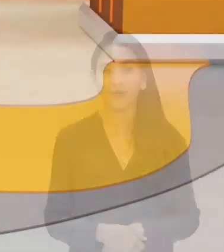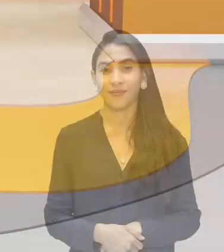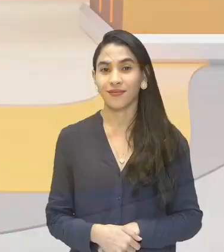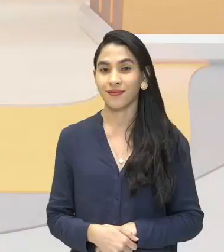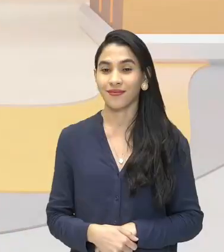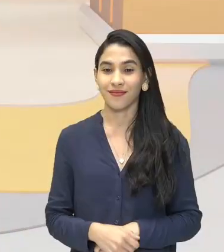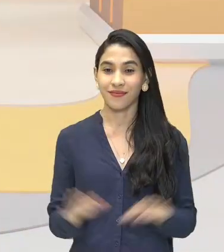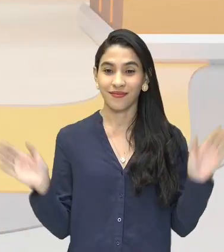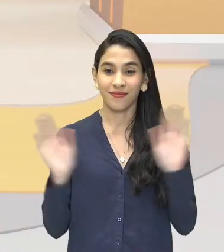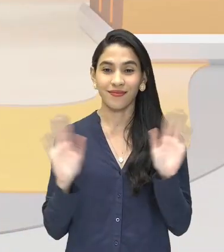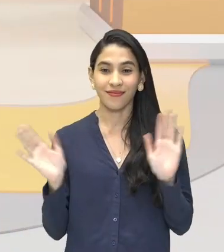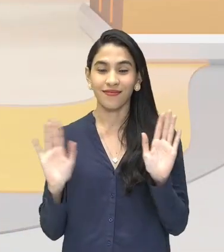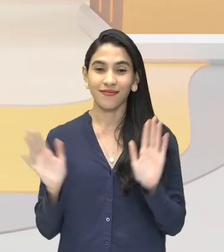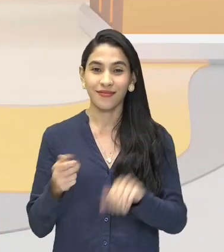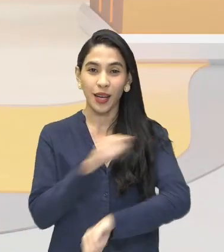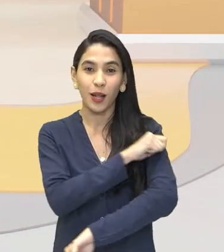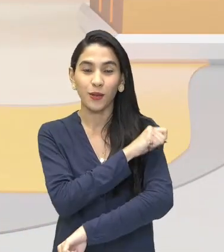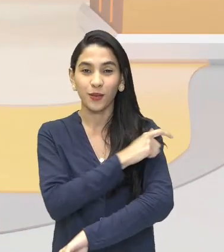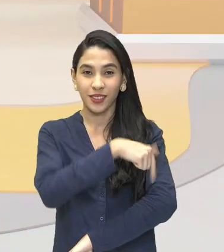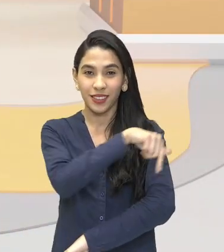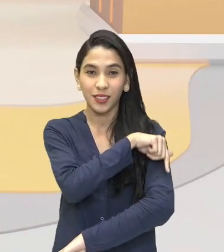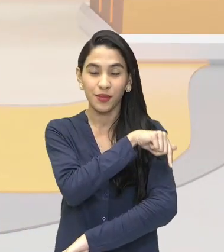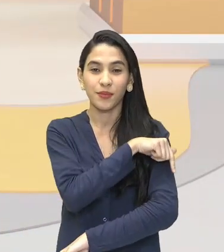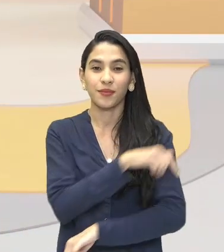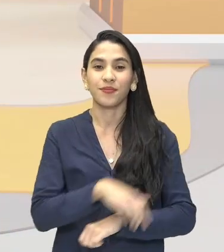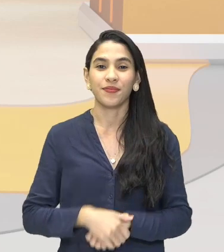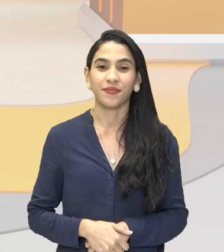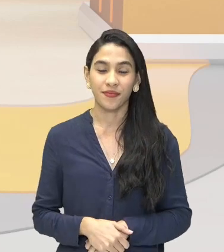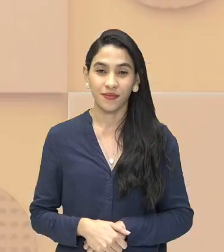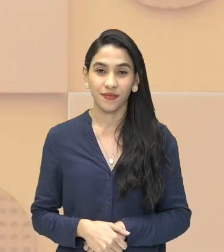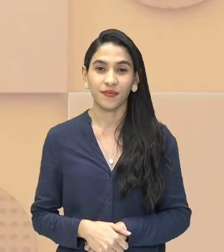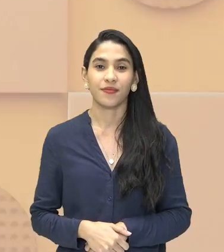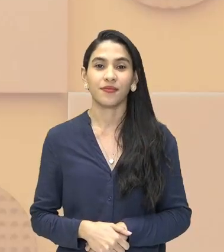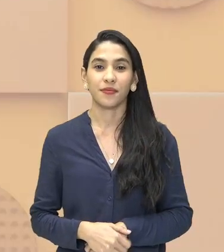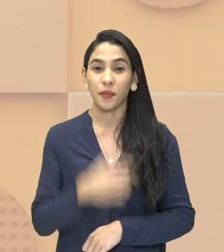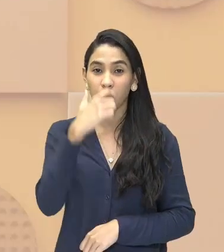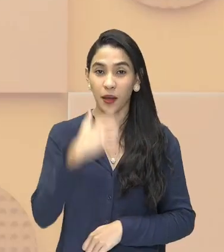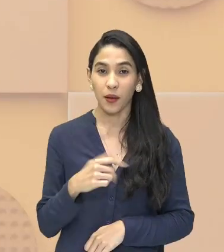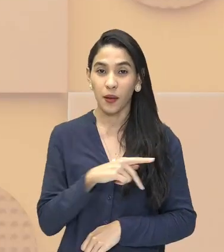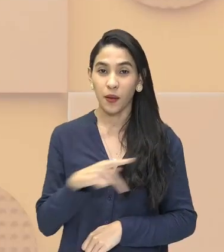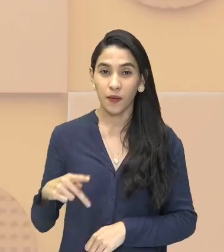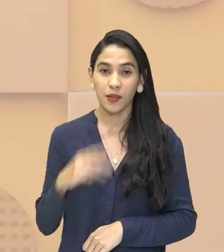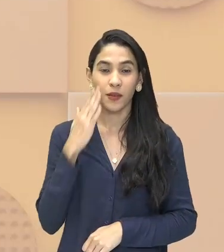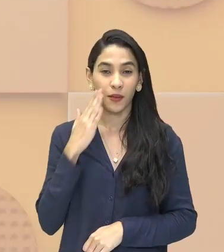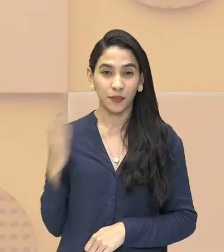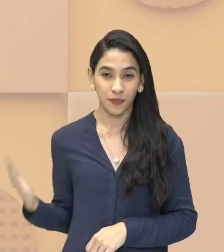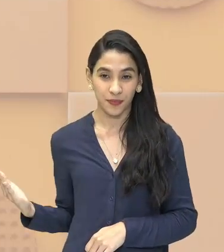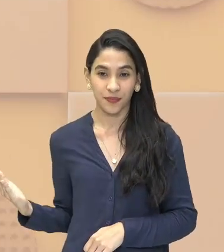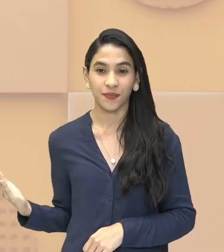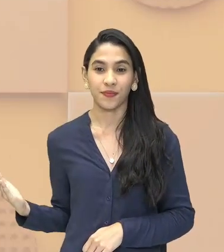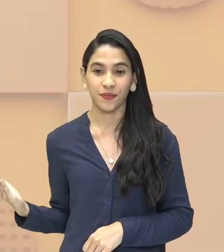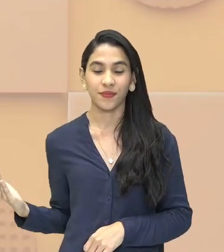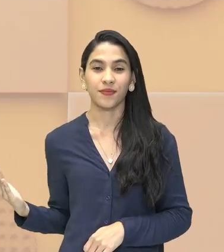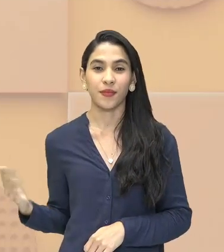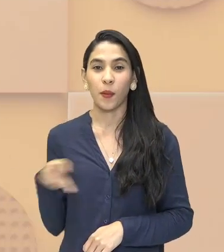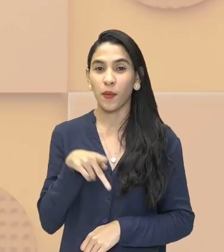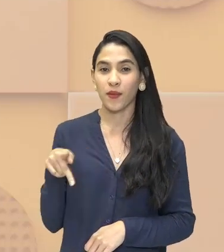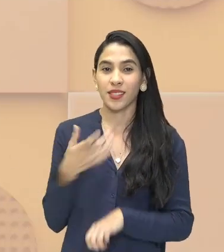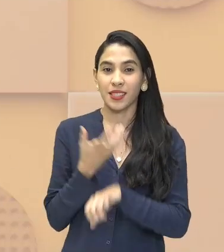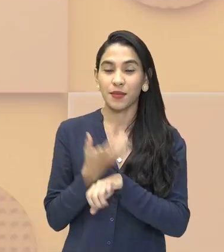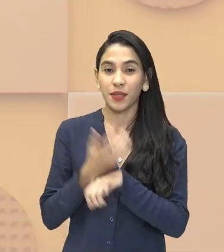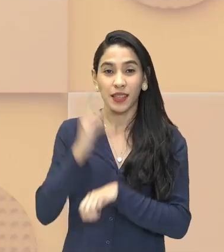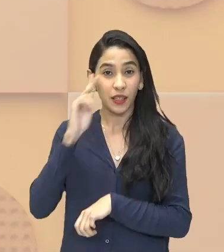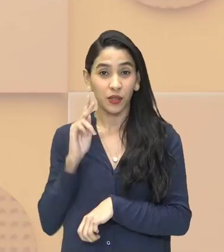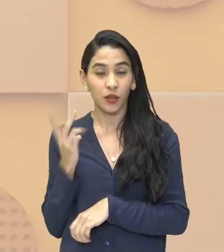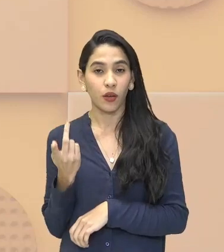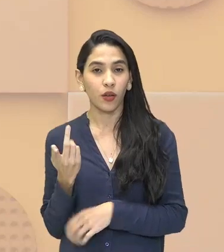Olá, queridos alunos do sétimo ano do Ensino Fundamental. Eu sou a professora Michele Santos, professora de História, e